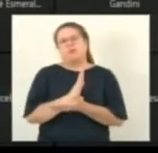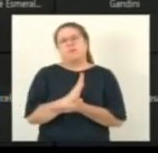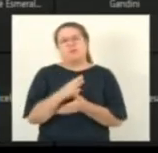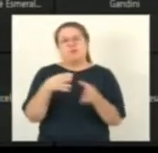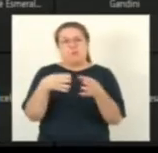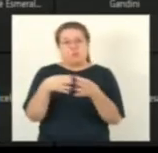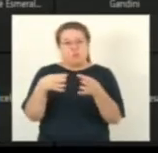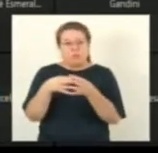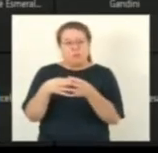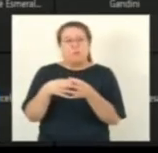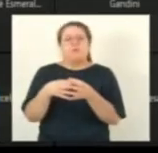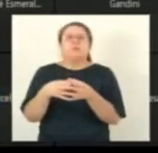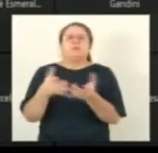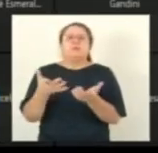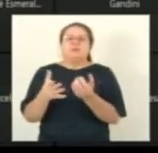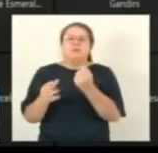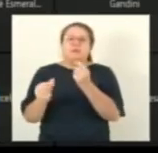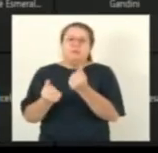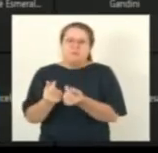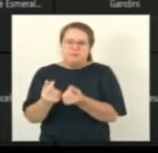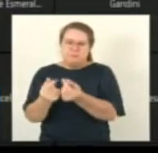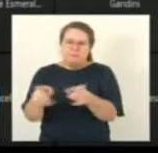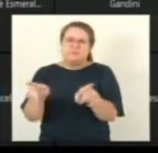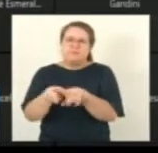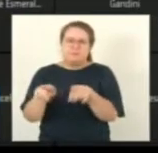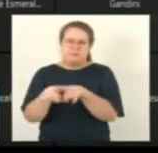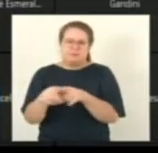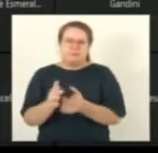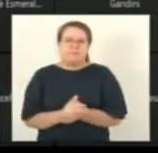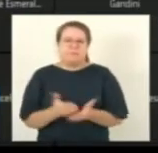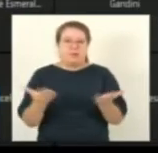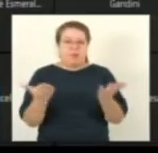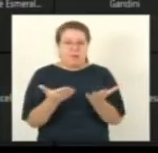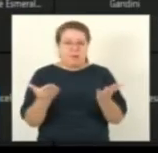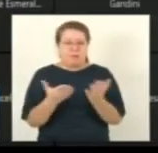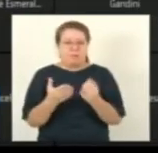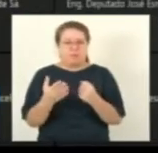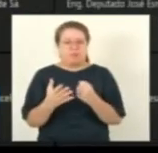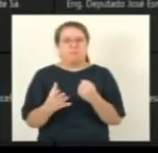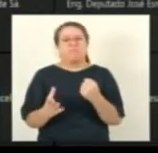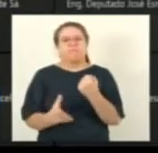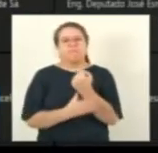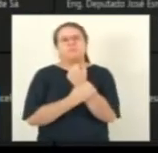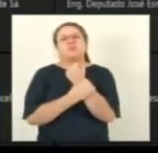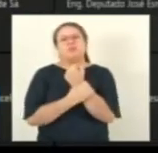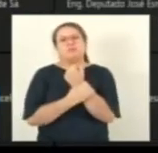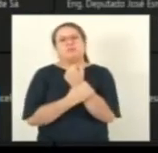comissão de finanças comissão de defesa do consumidor